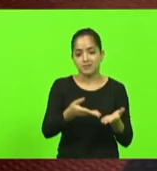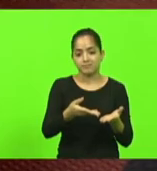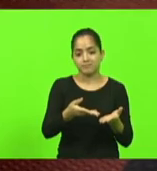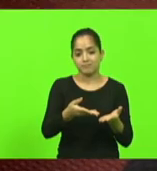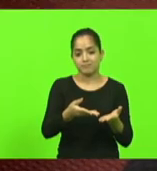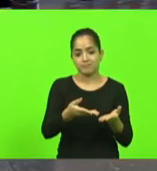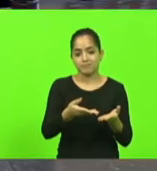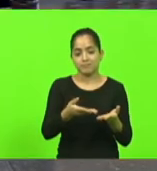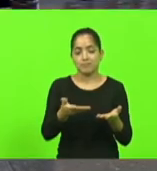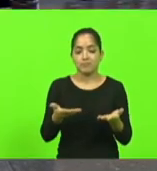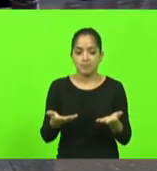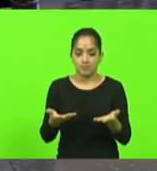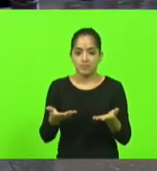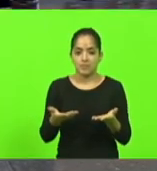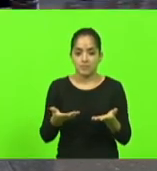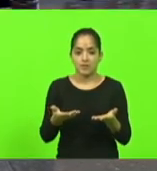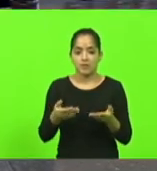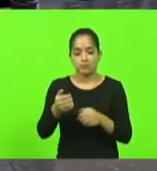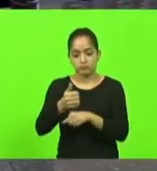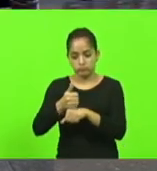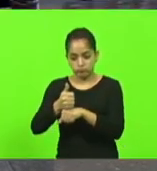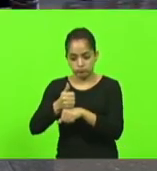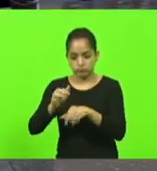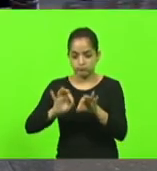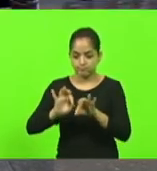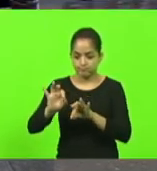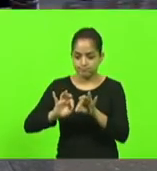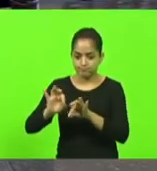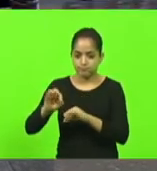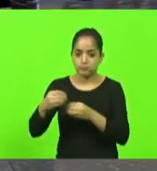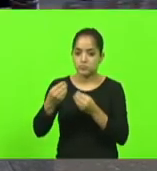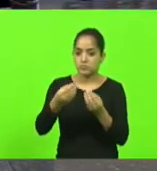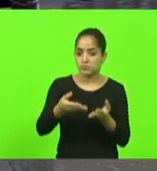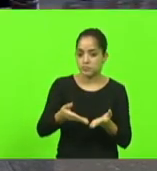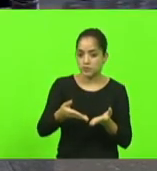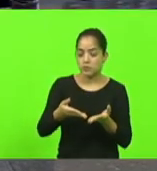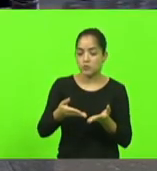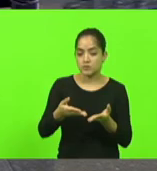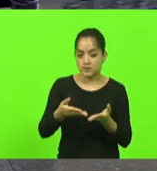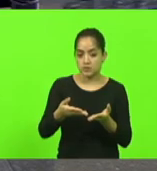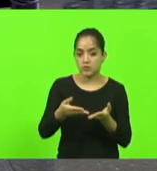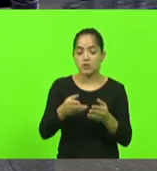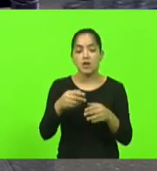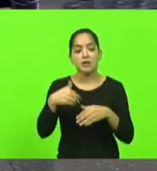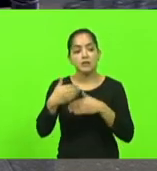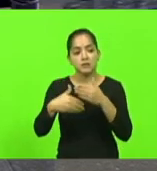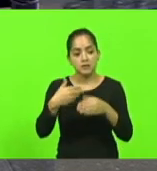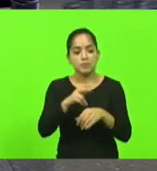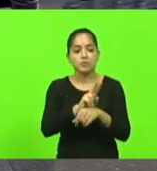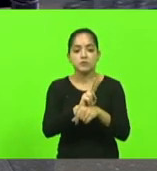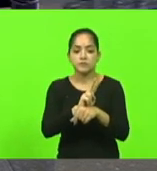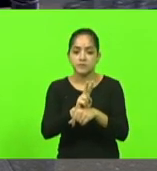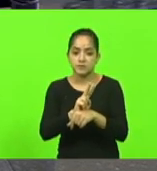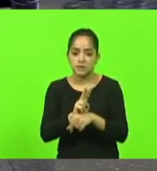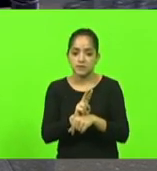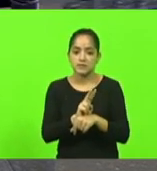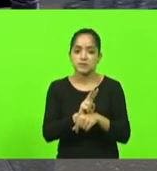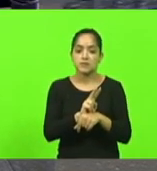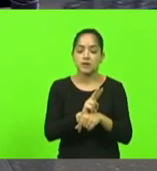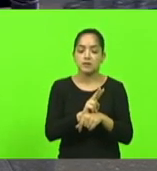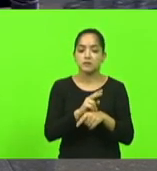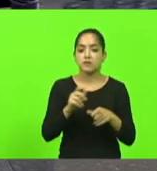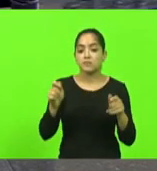feita por um profissional que ela seja concedida e depois seja fiscalizada para que você possa possa